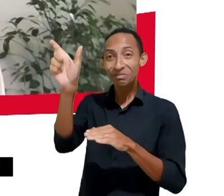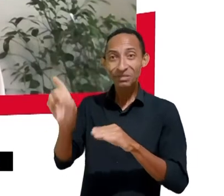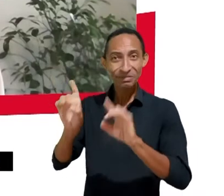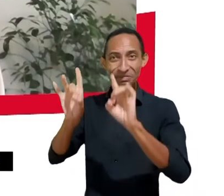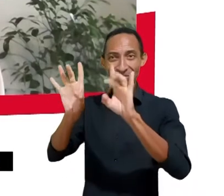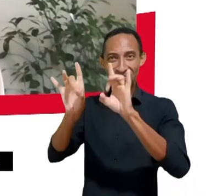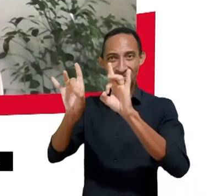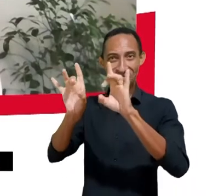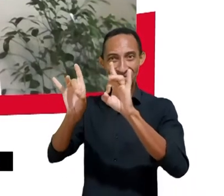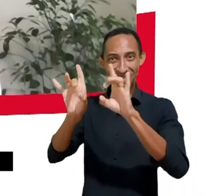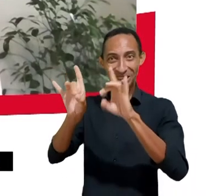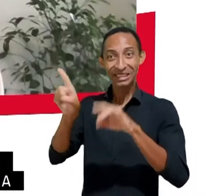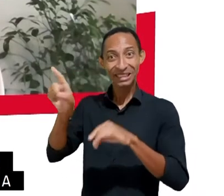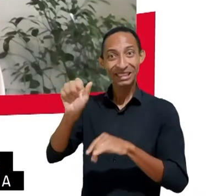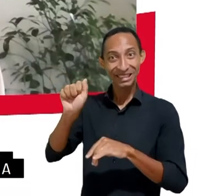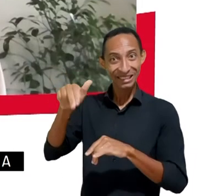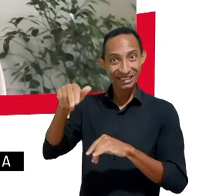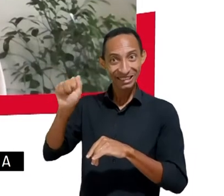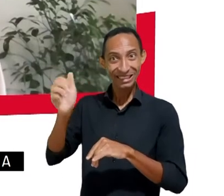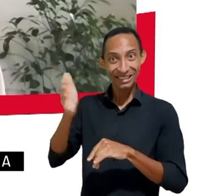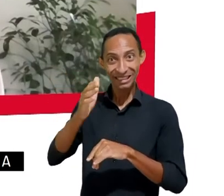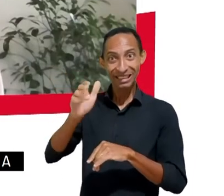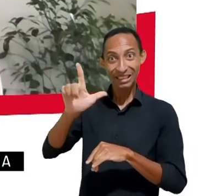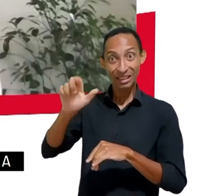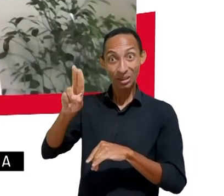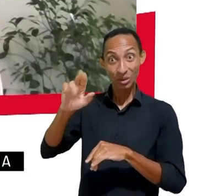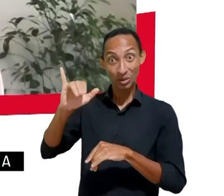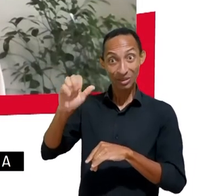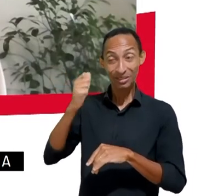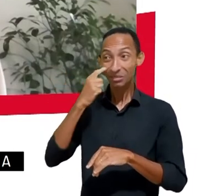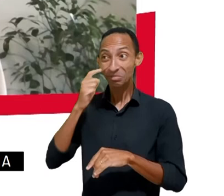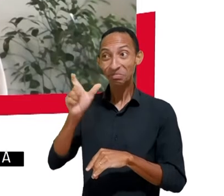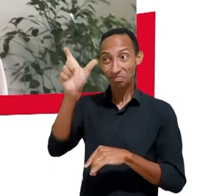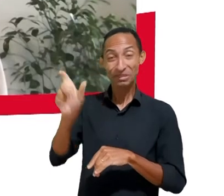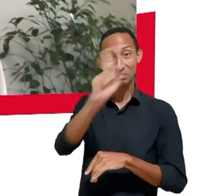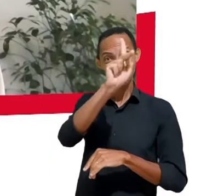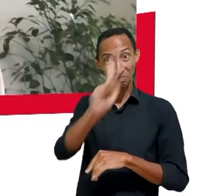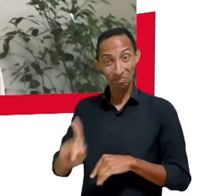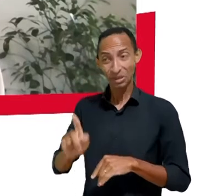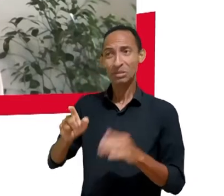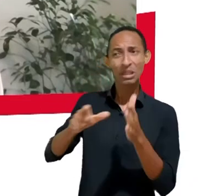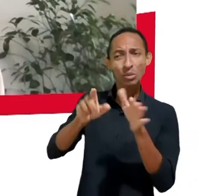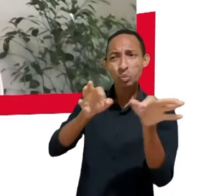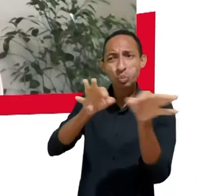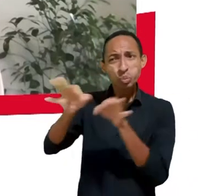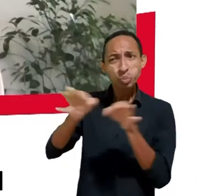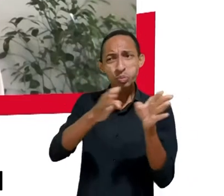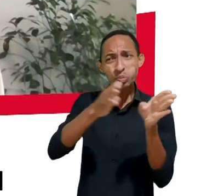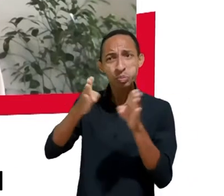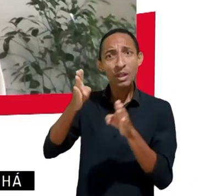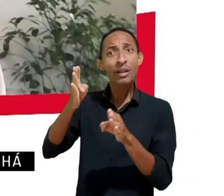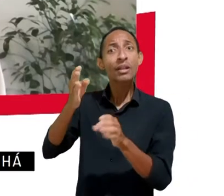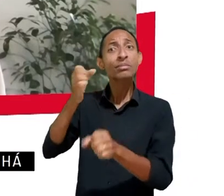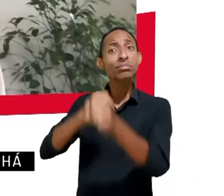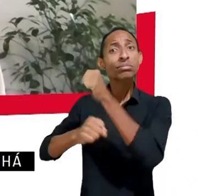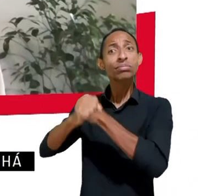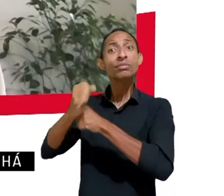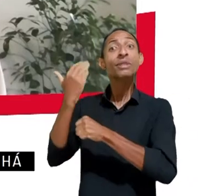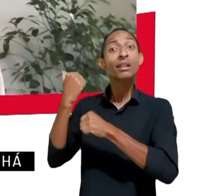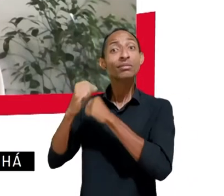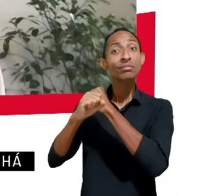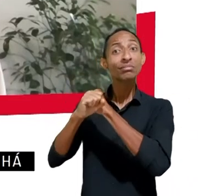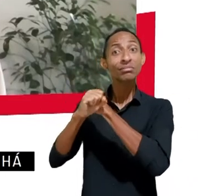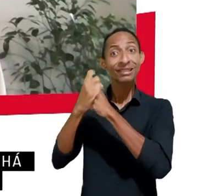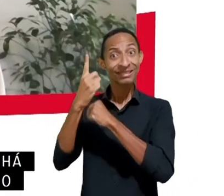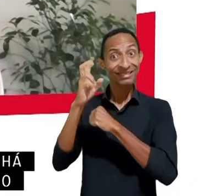Instituto Alana, que há exatos 15 anos organizava o primeiro Fórum Internacional Criança e Consumo e de maneira